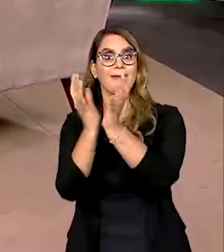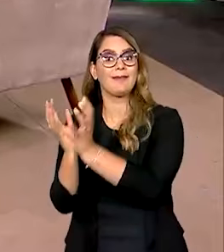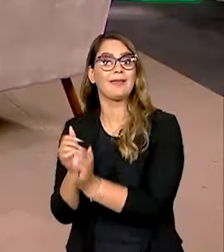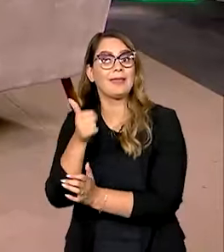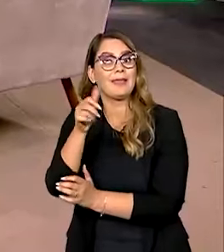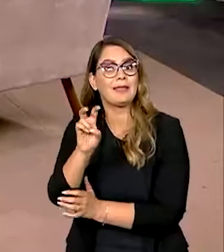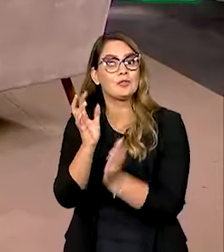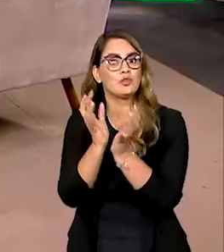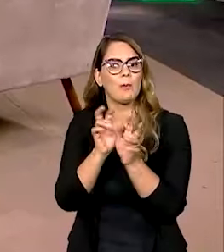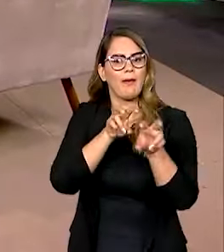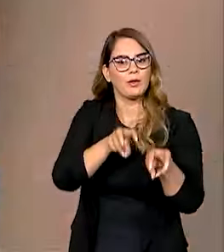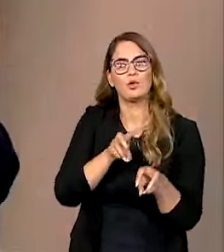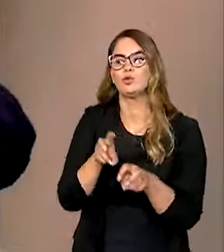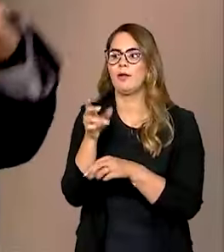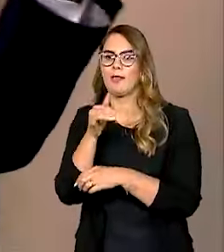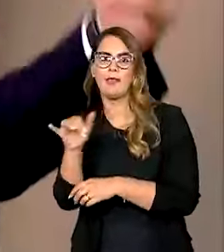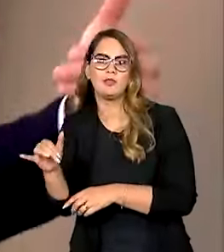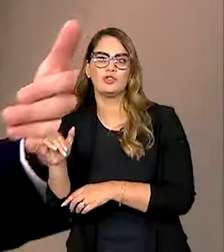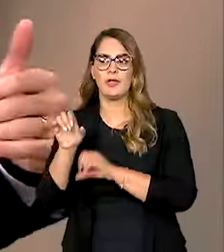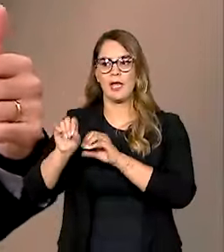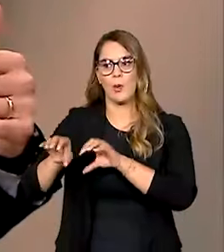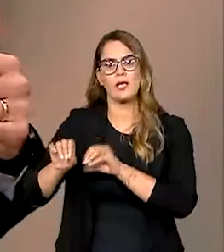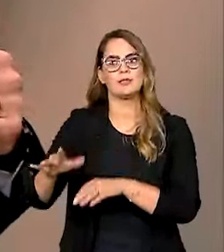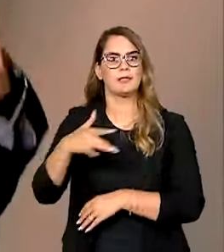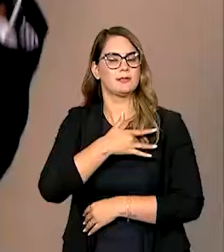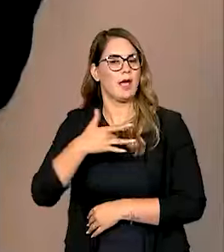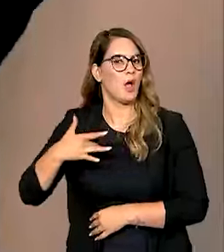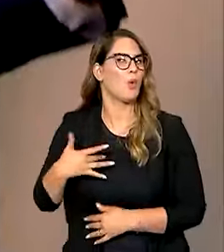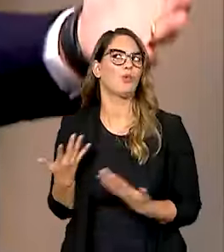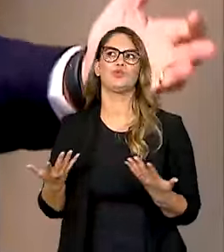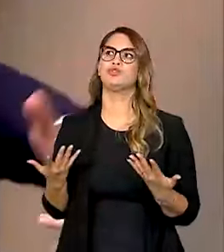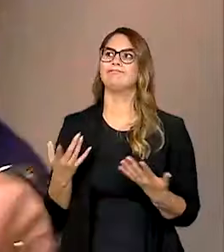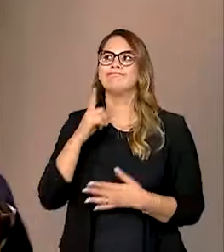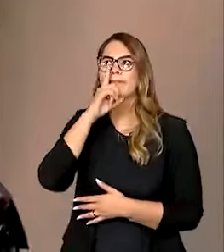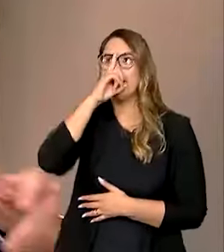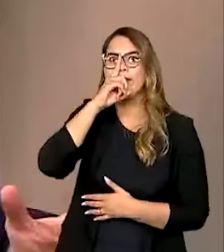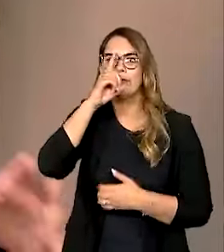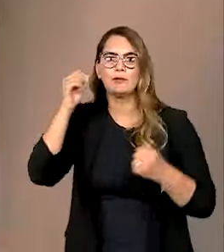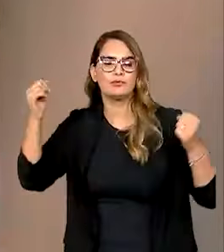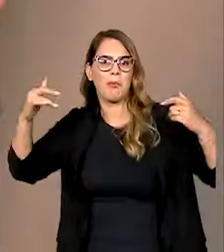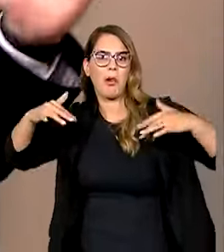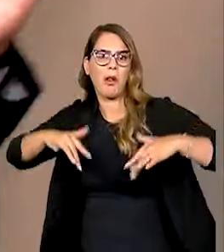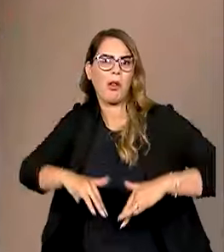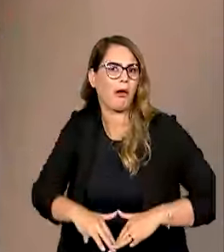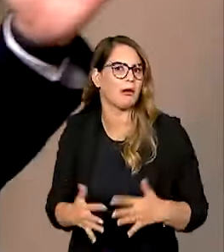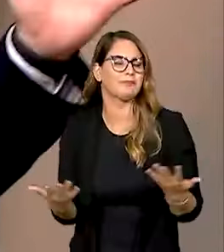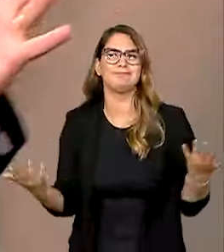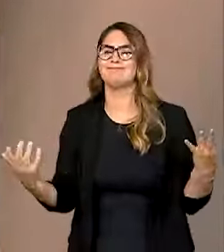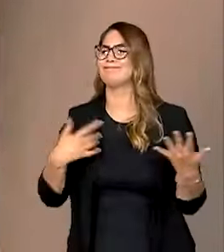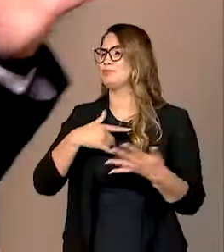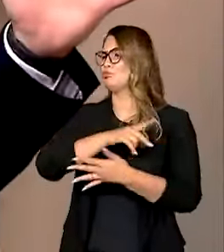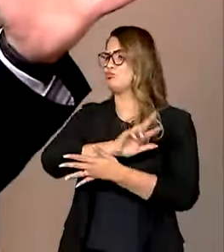vão desde agricultura à energia, à educação, saúde, riscos de desastre. Então, é uma